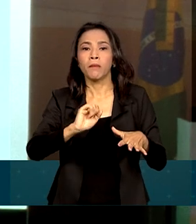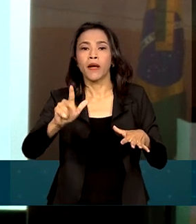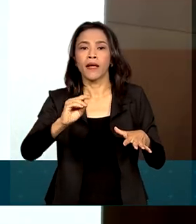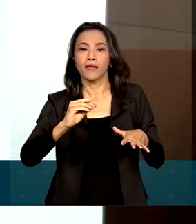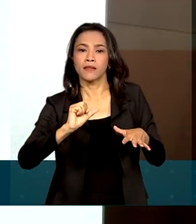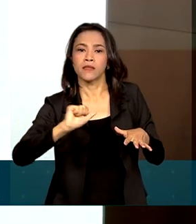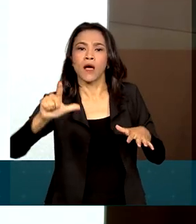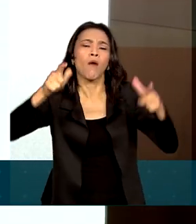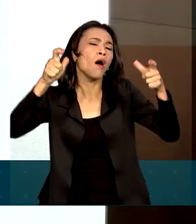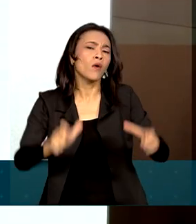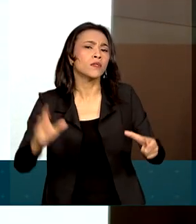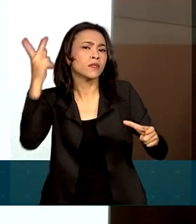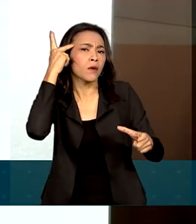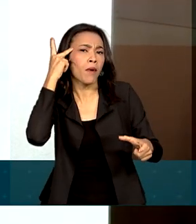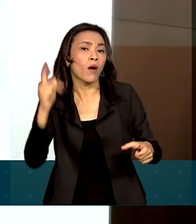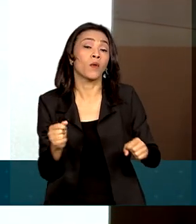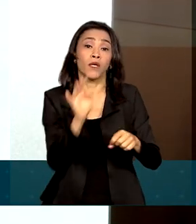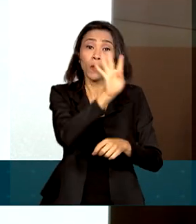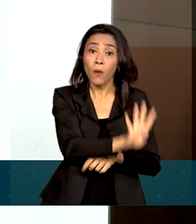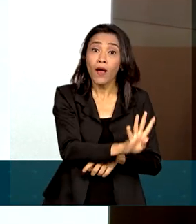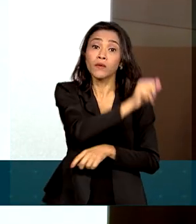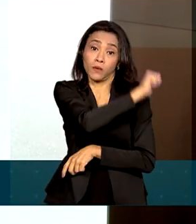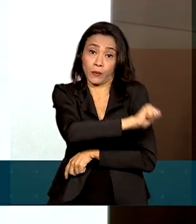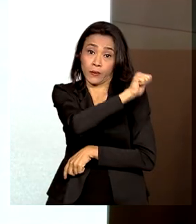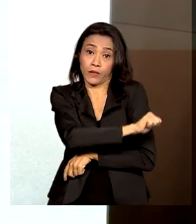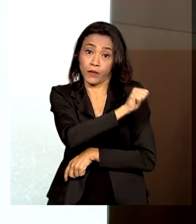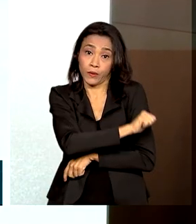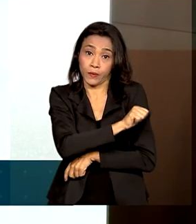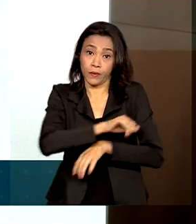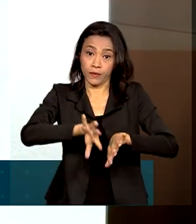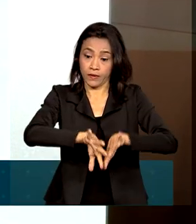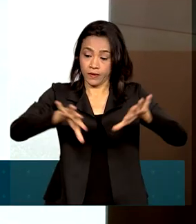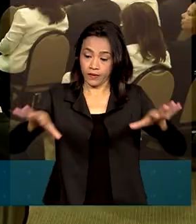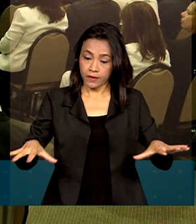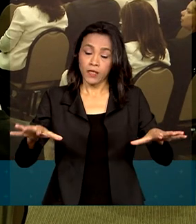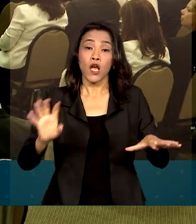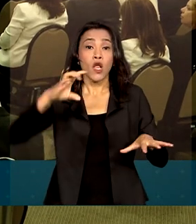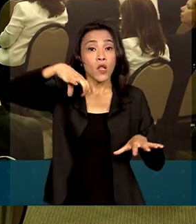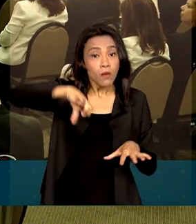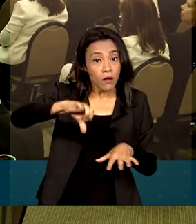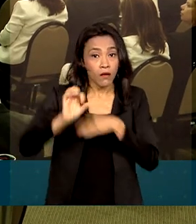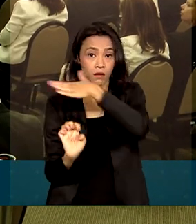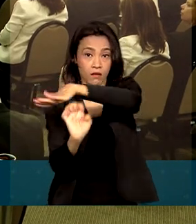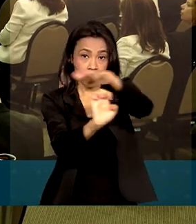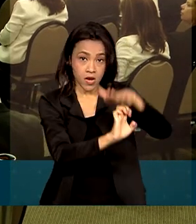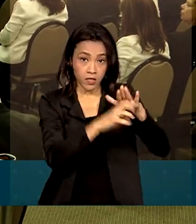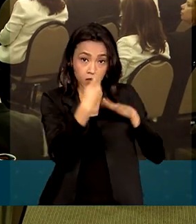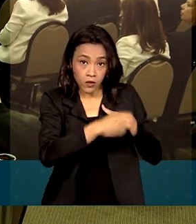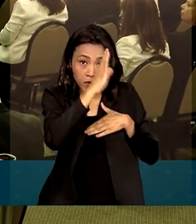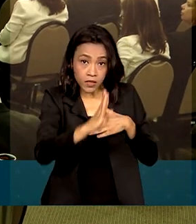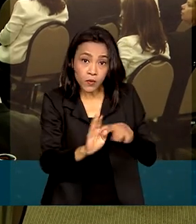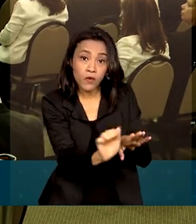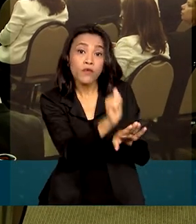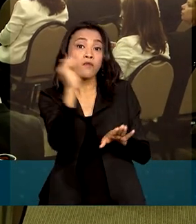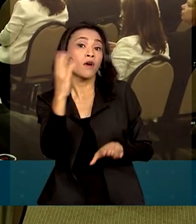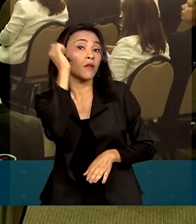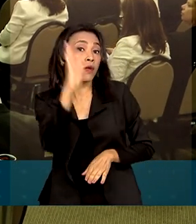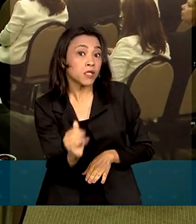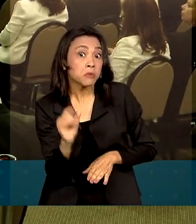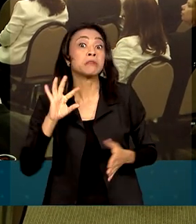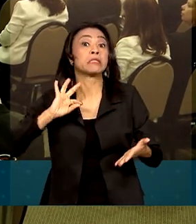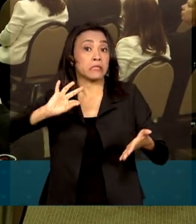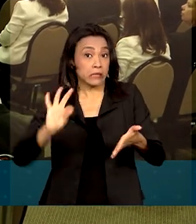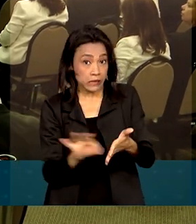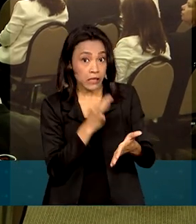Paulo, e quatro na Bacia de Campos, no Rio de Janeiro. Nove empresas do Brasil e do exterior se inscreveram para